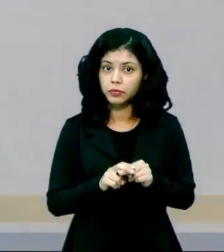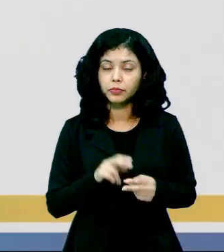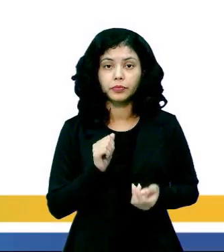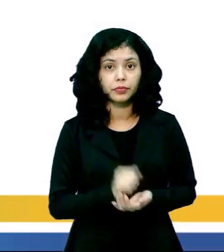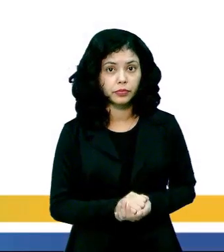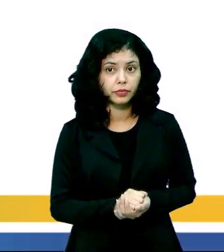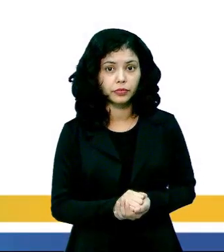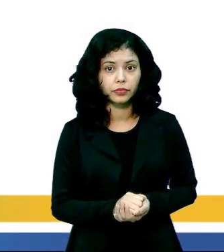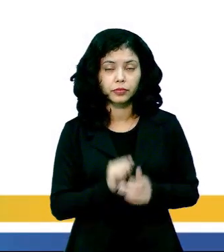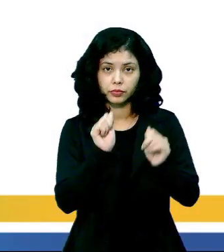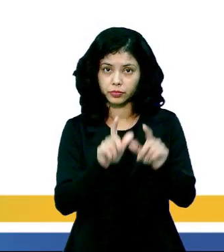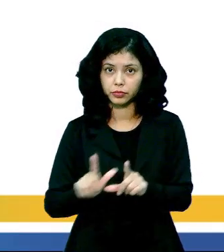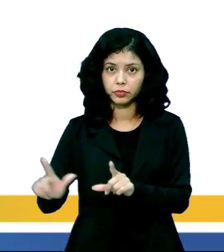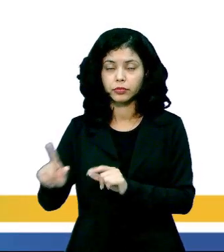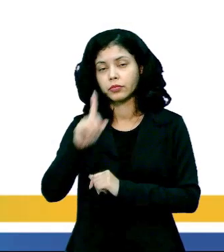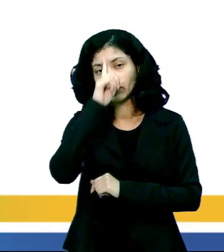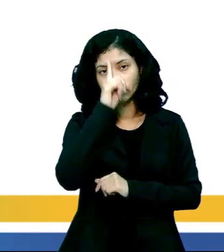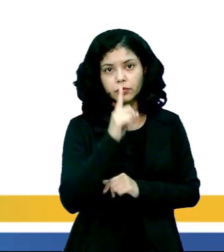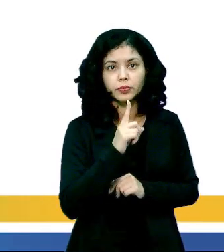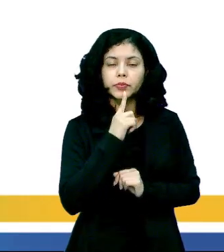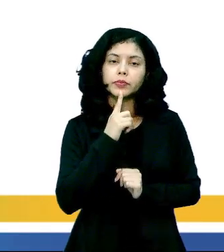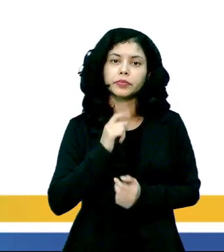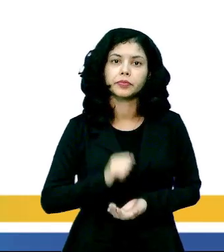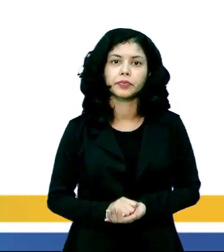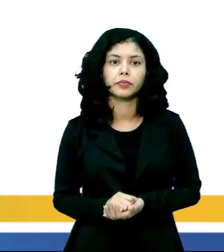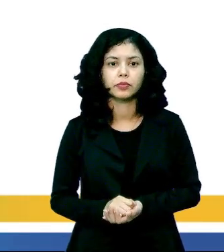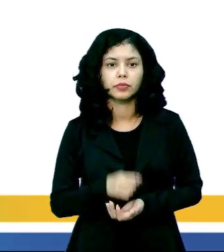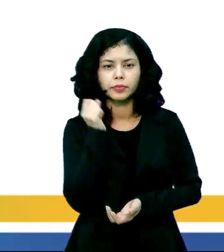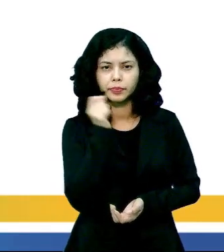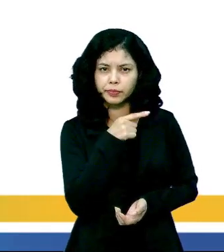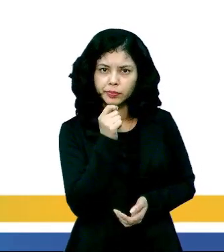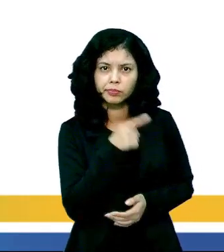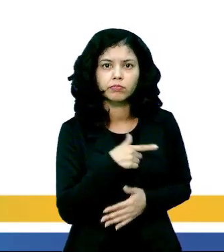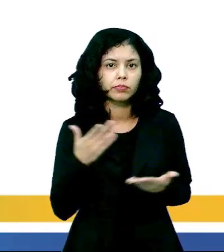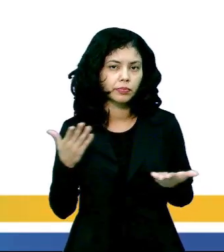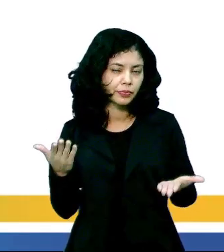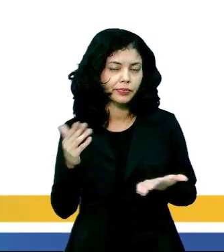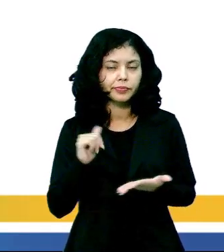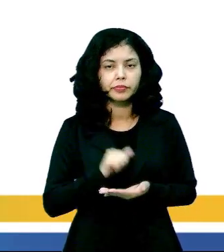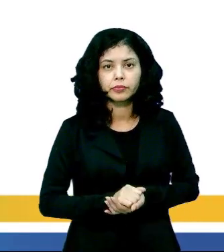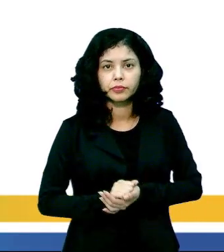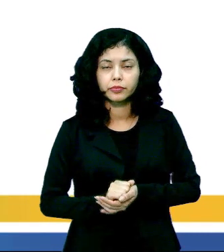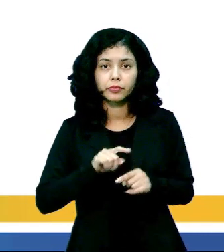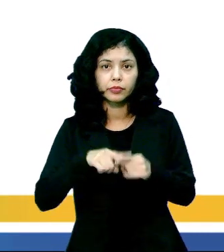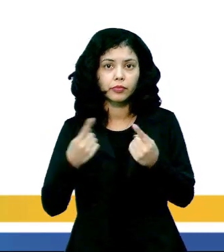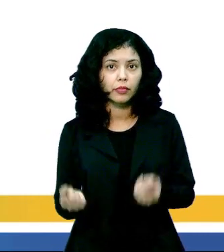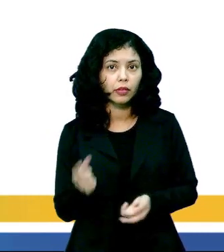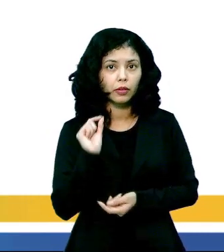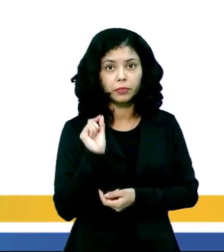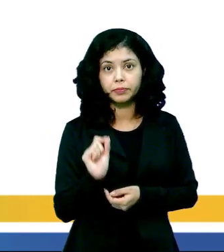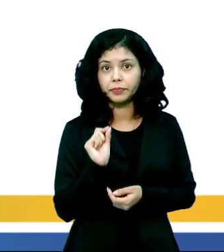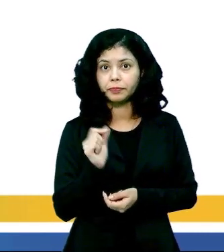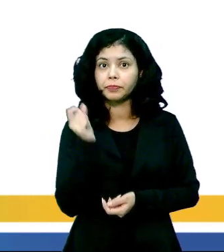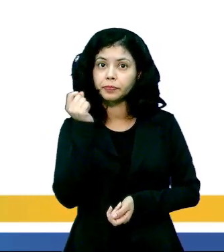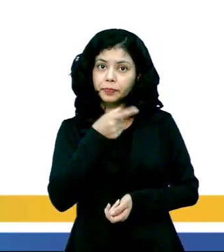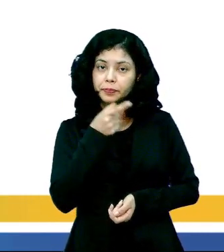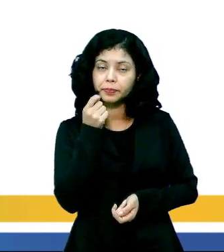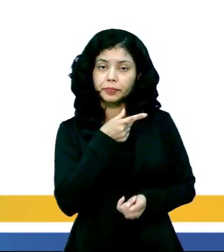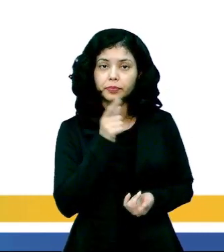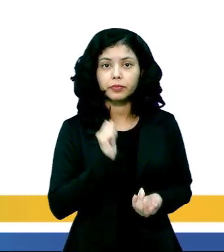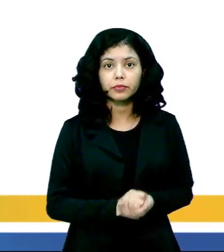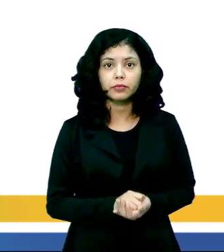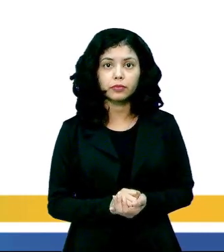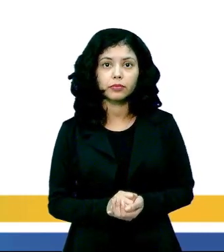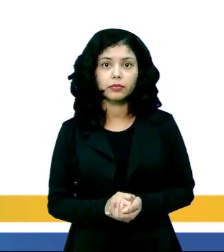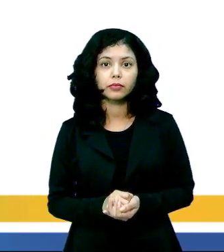projetar novamente a charge, a ironia, a piada, mais que é a ironia,